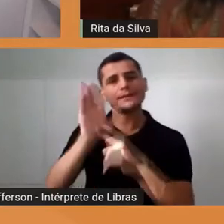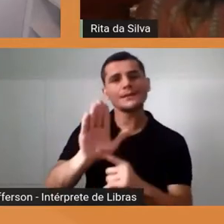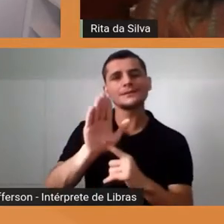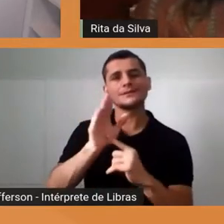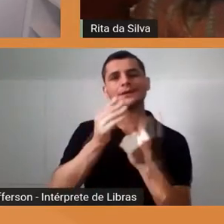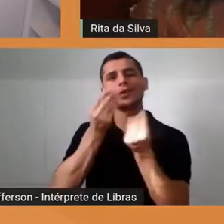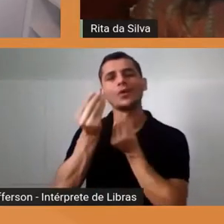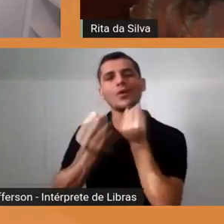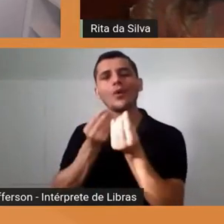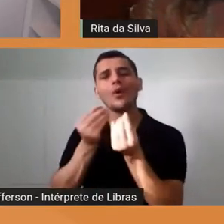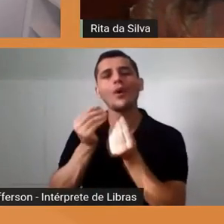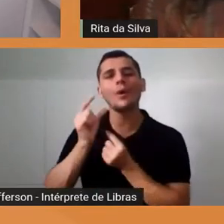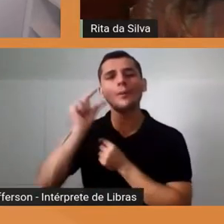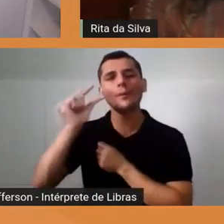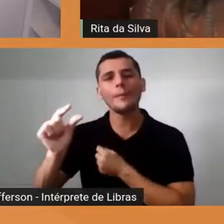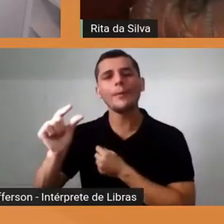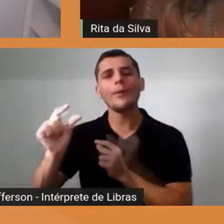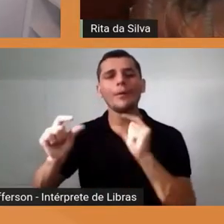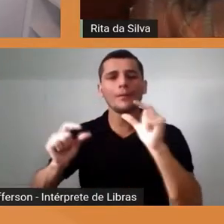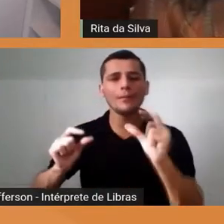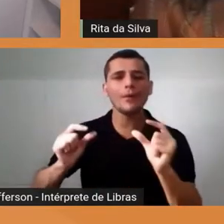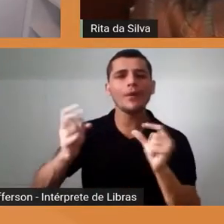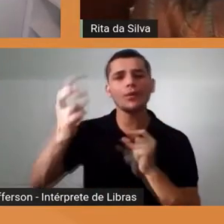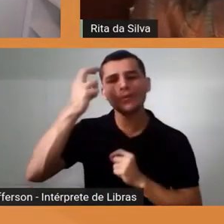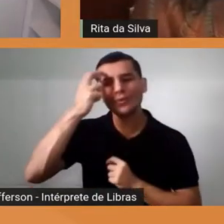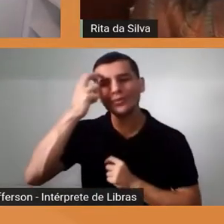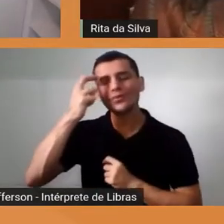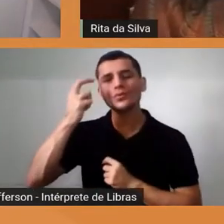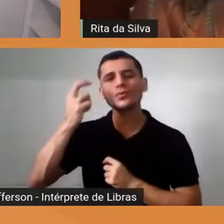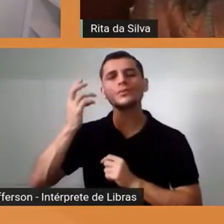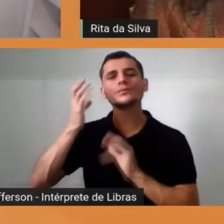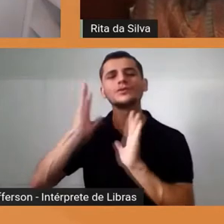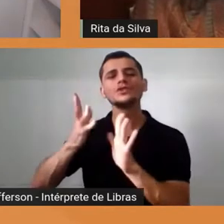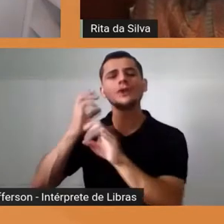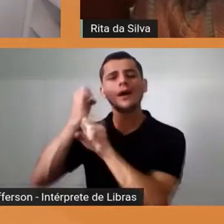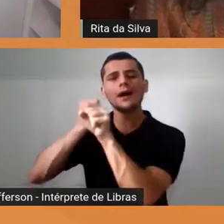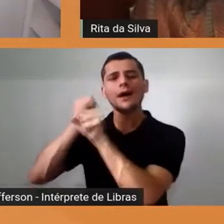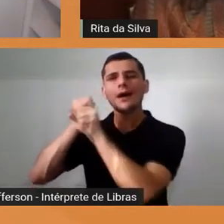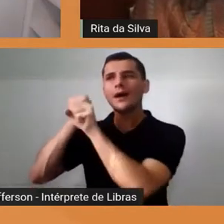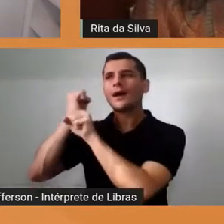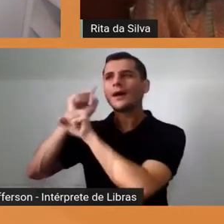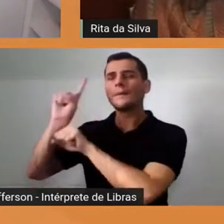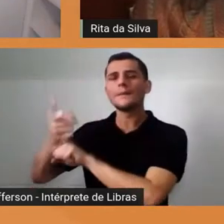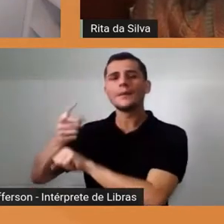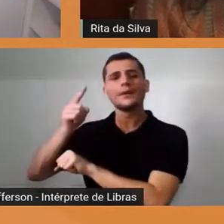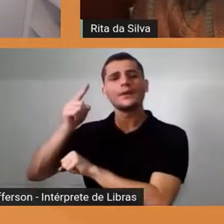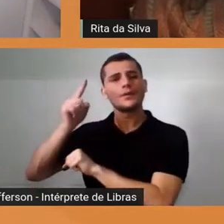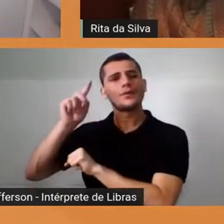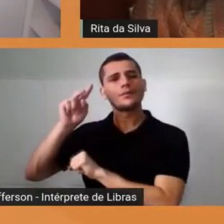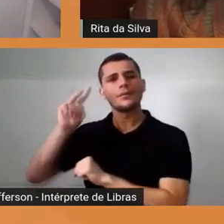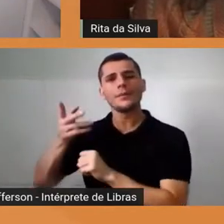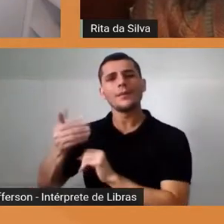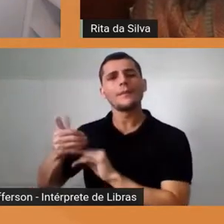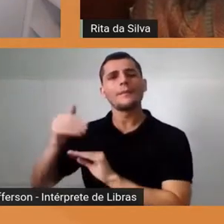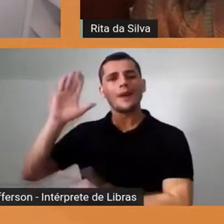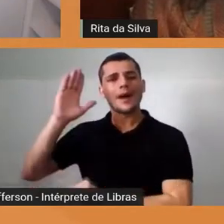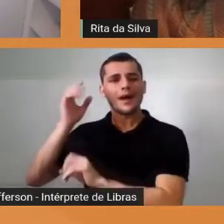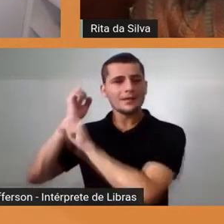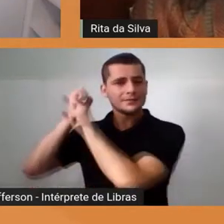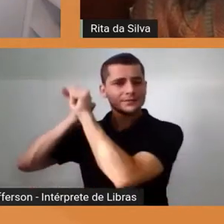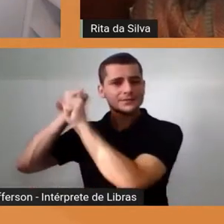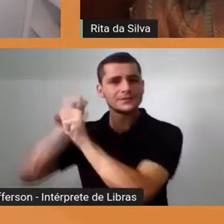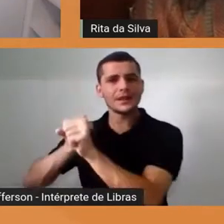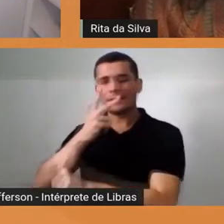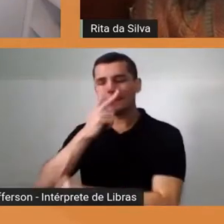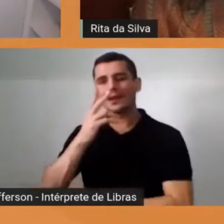de culturas milenares, de muita diversidade, e isso dá vontade de a gente querer